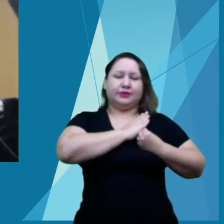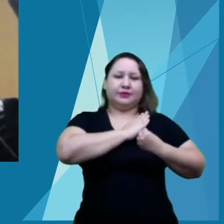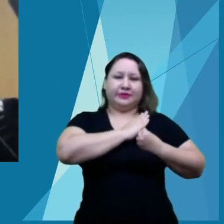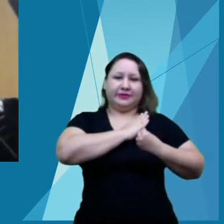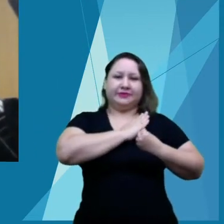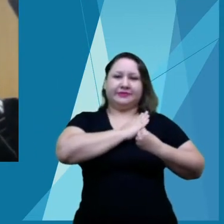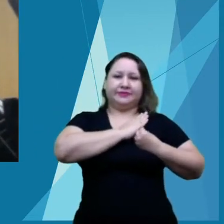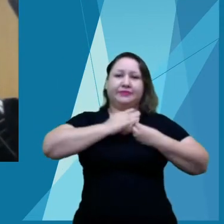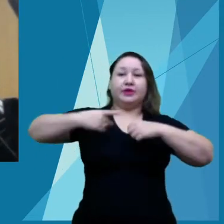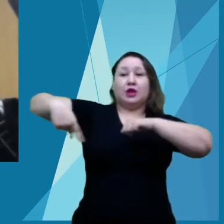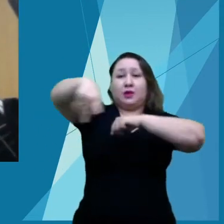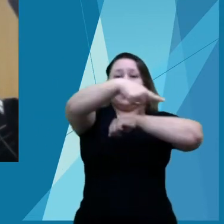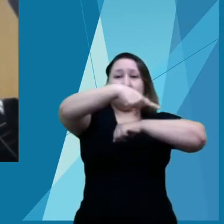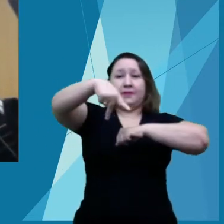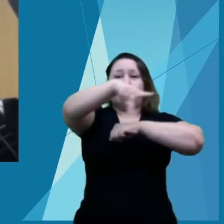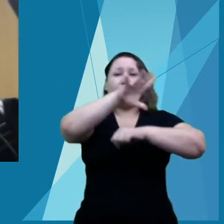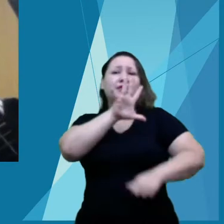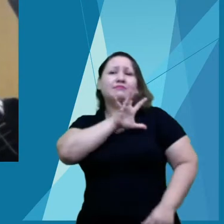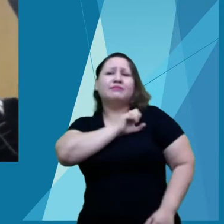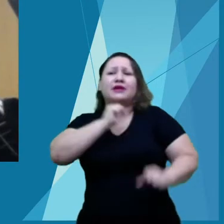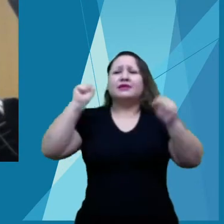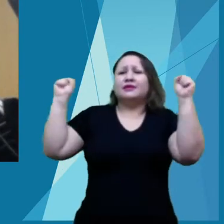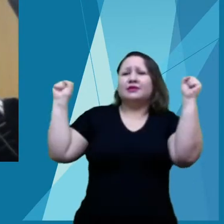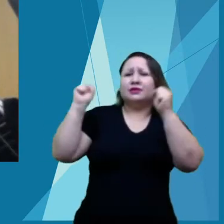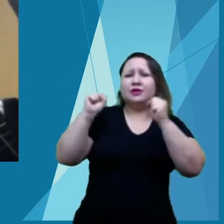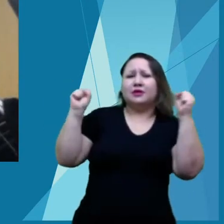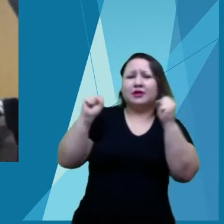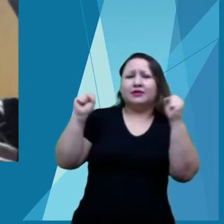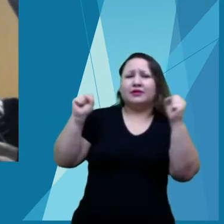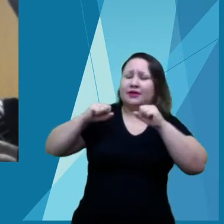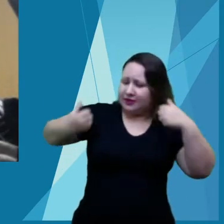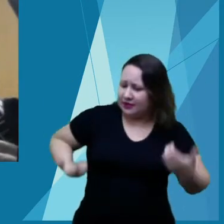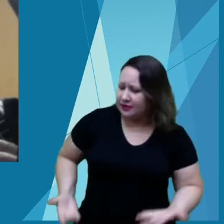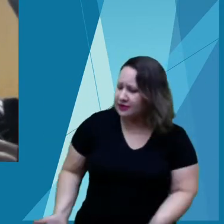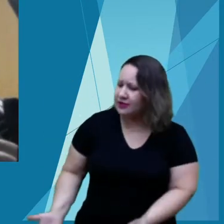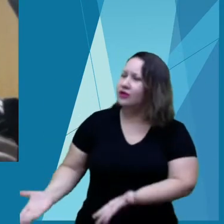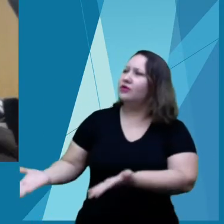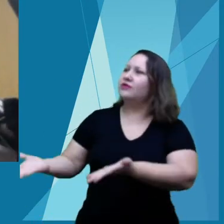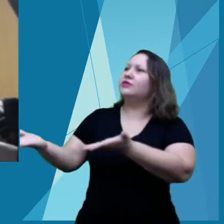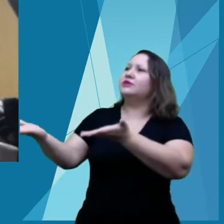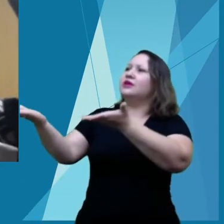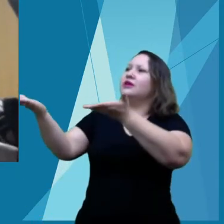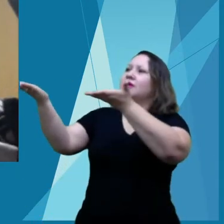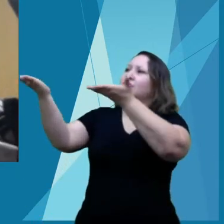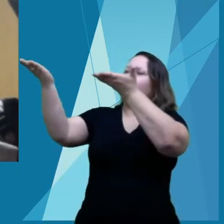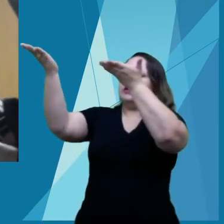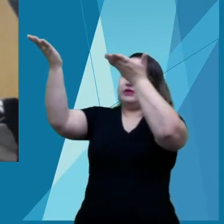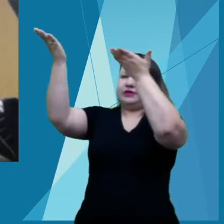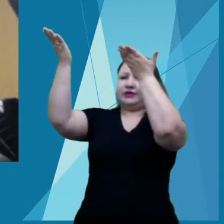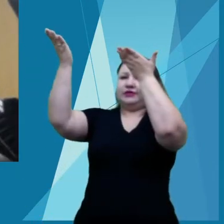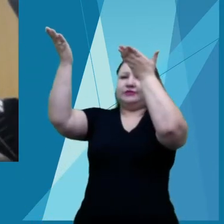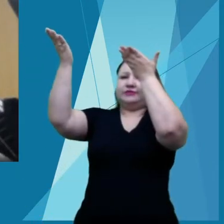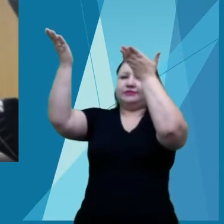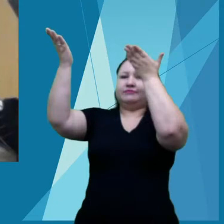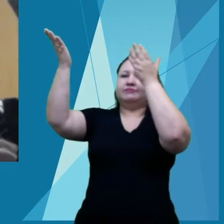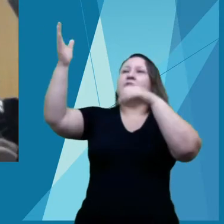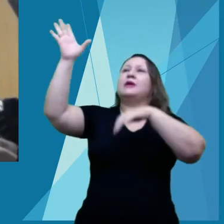símbolo, lábaro que ostentas estrelado,